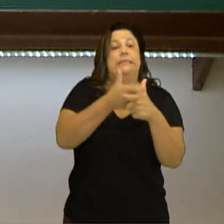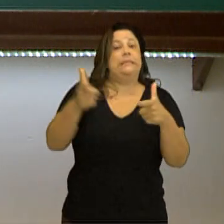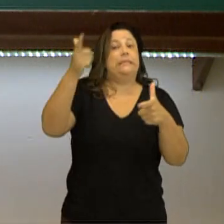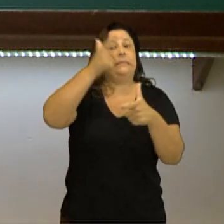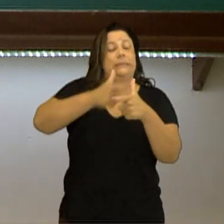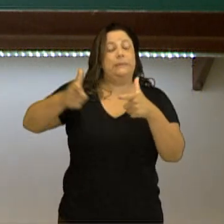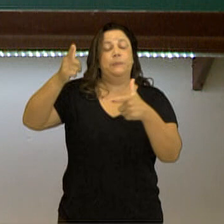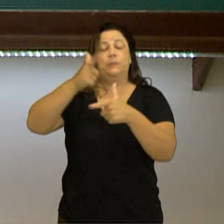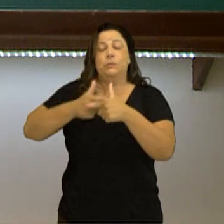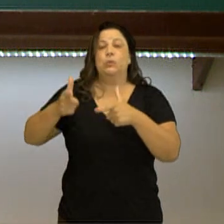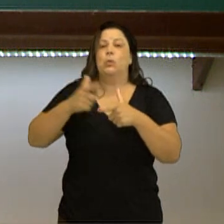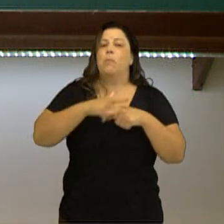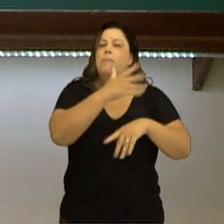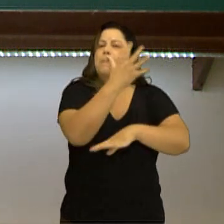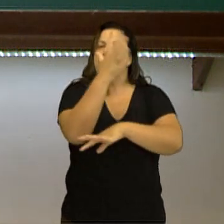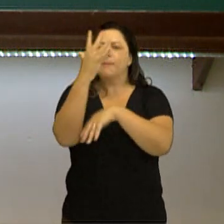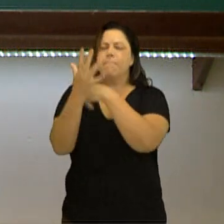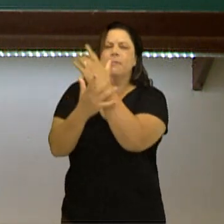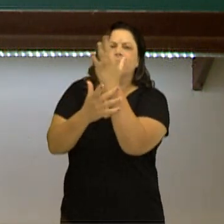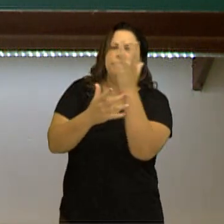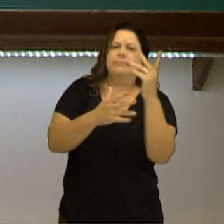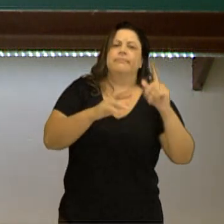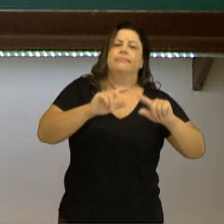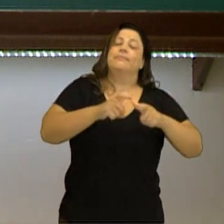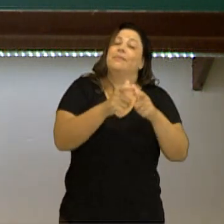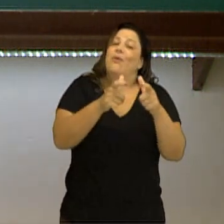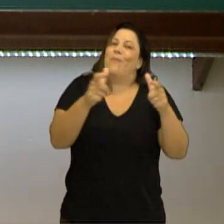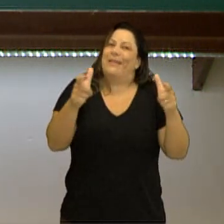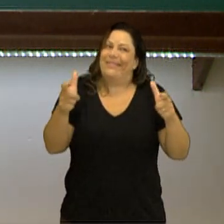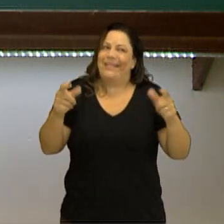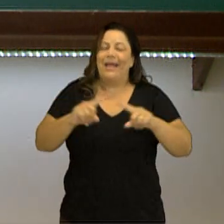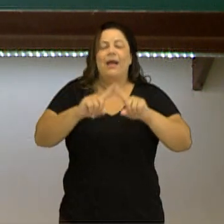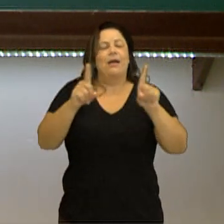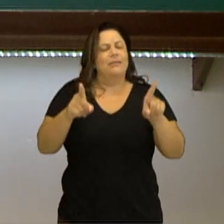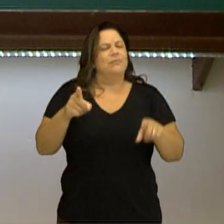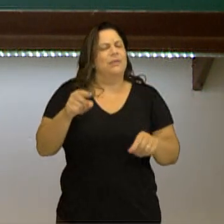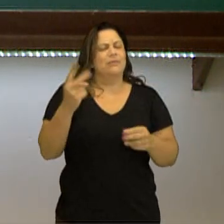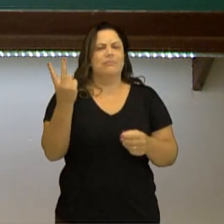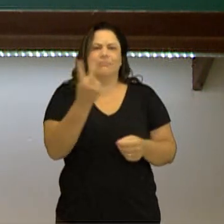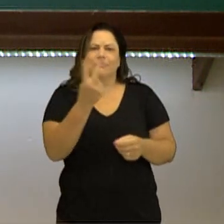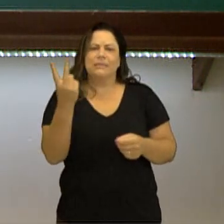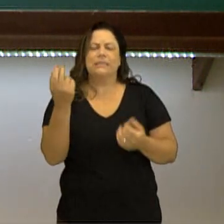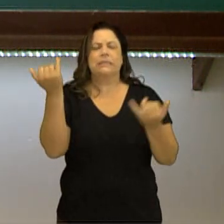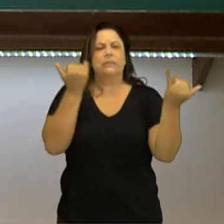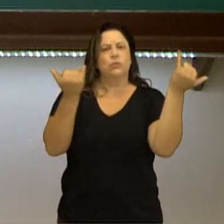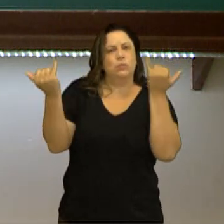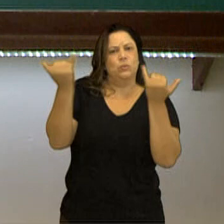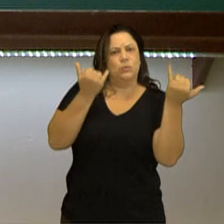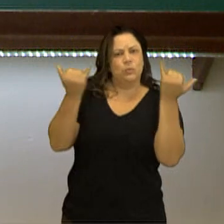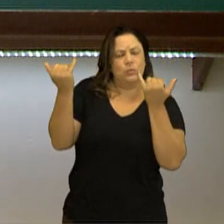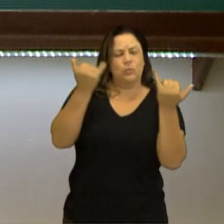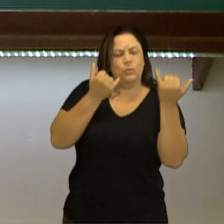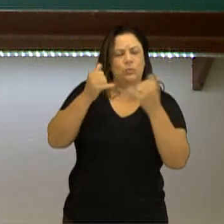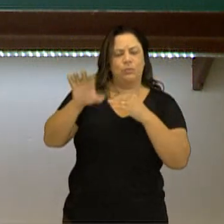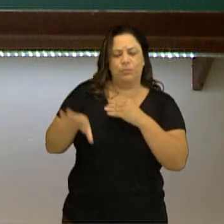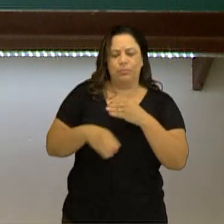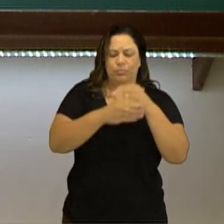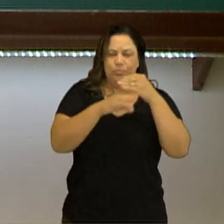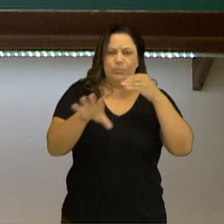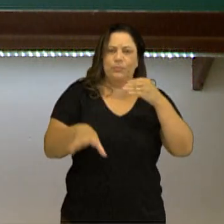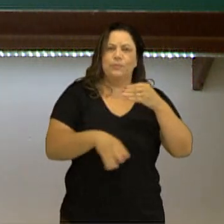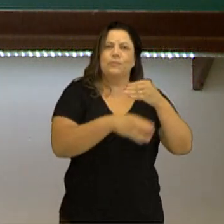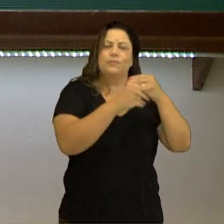ambientais. Mas, espero que vocês tenham juntado essas duas informações, impactos ambientais e blocos